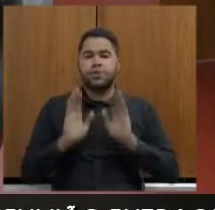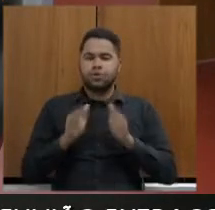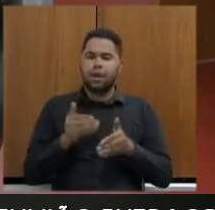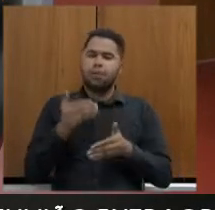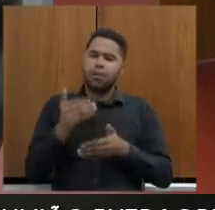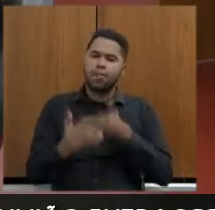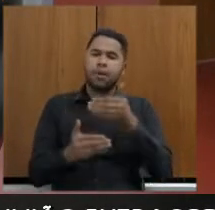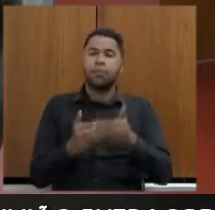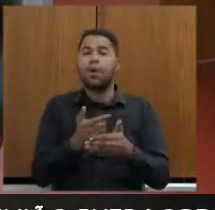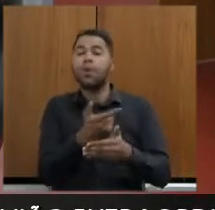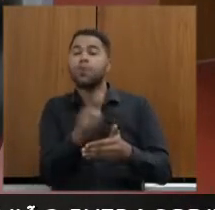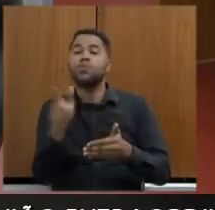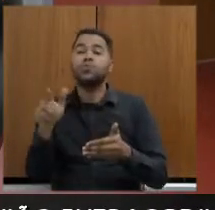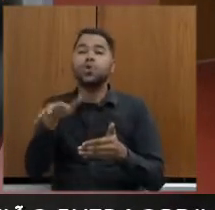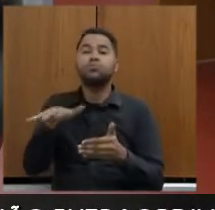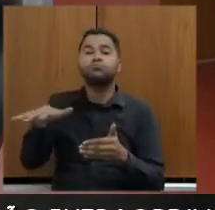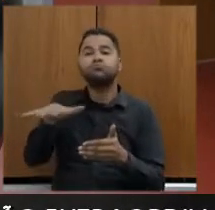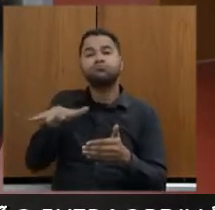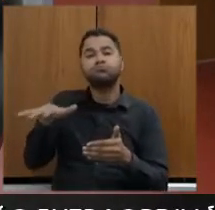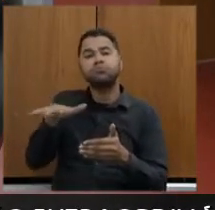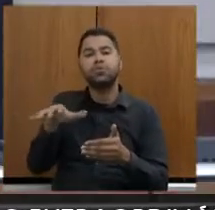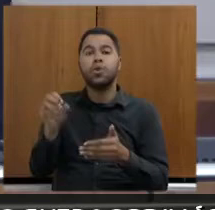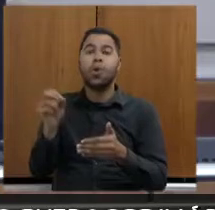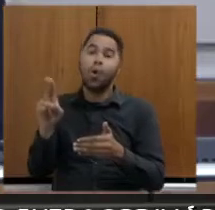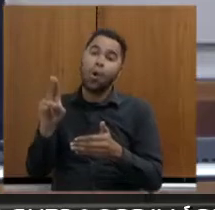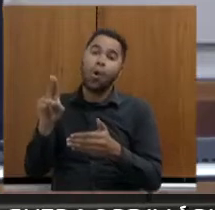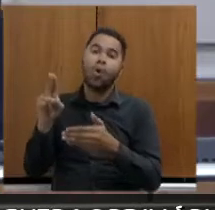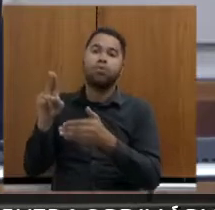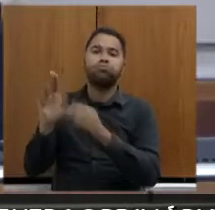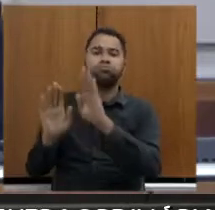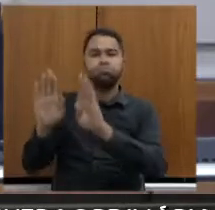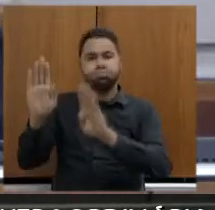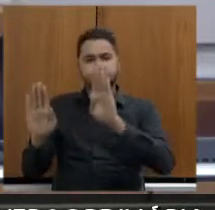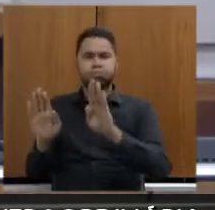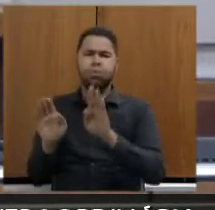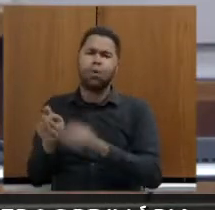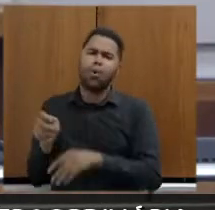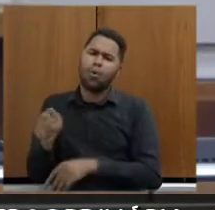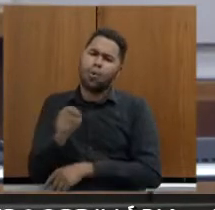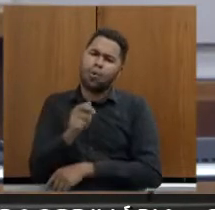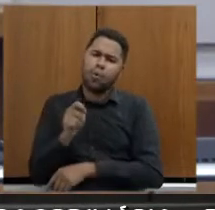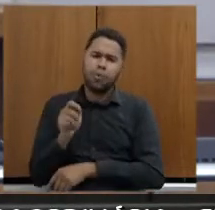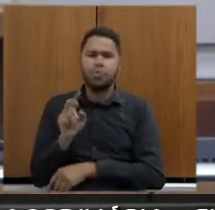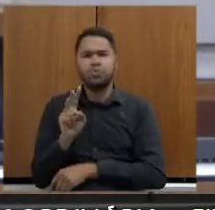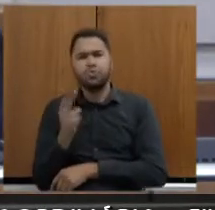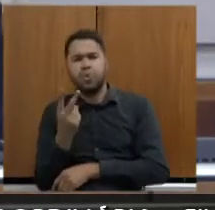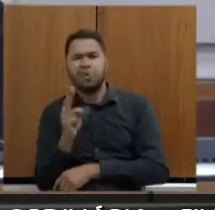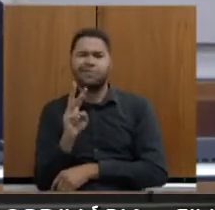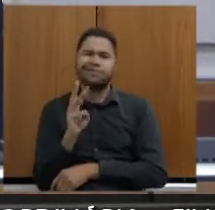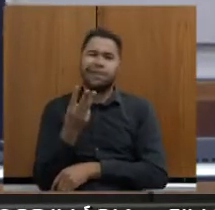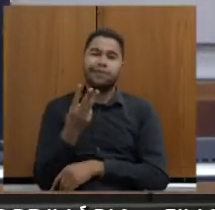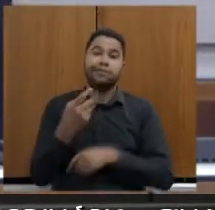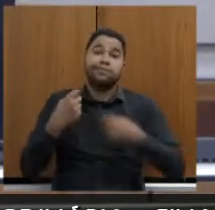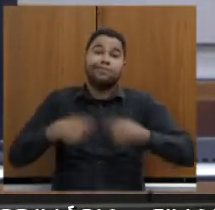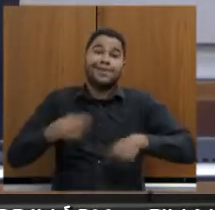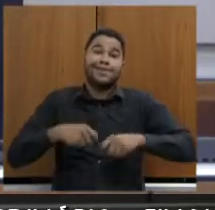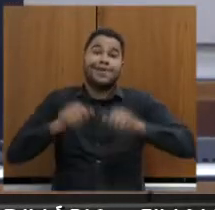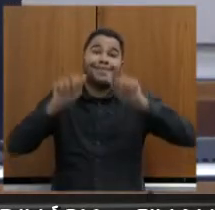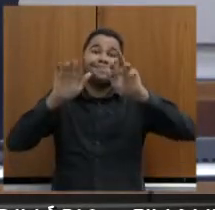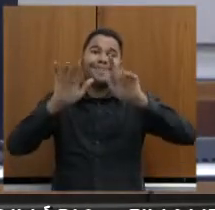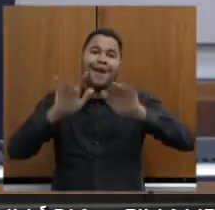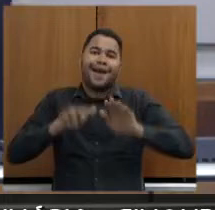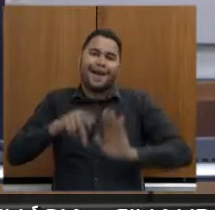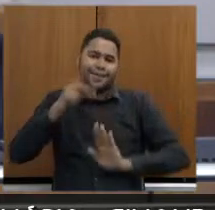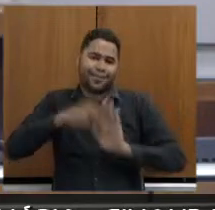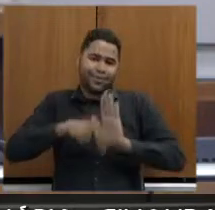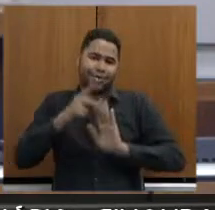andamento, e o restante ou em licitação, e muito poucos, uns dois ou três, que dependem de elaboração de projeto.